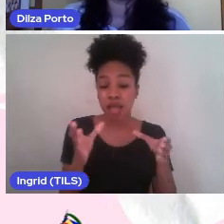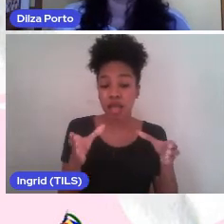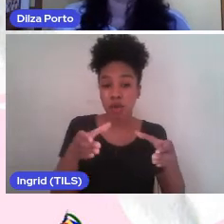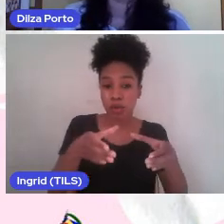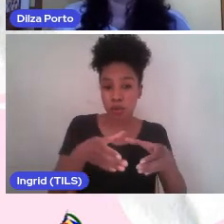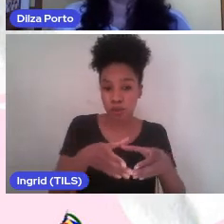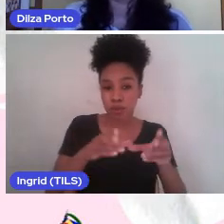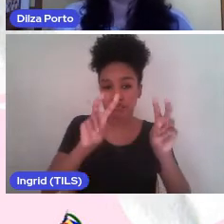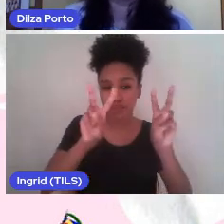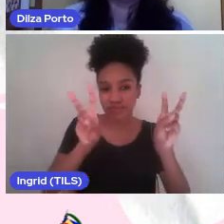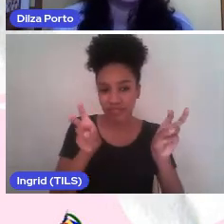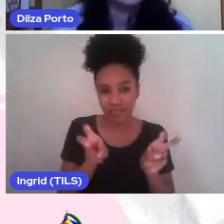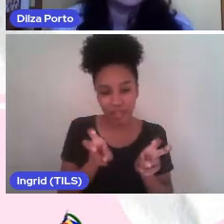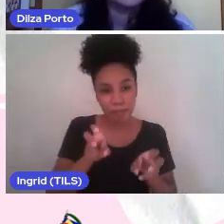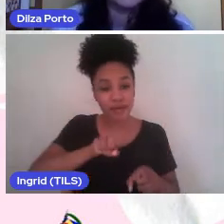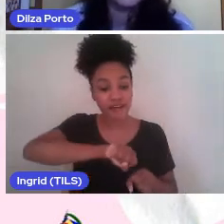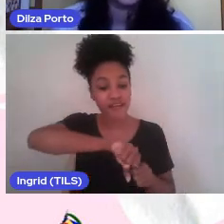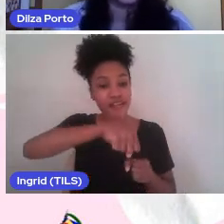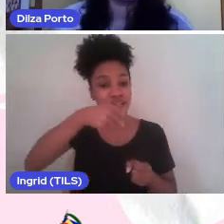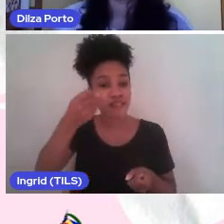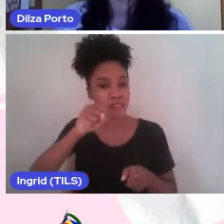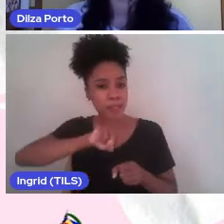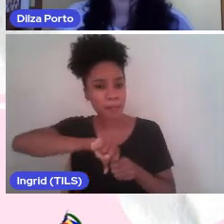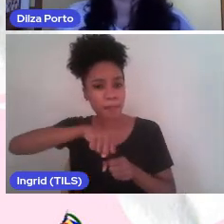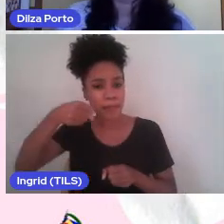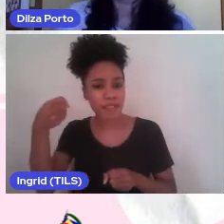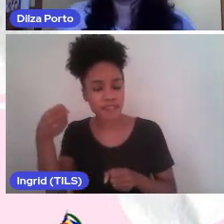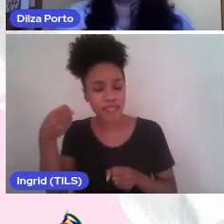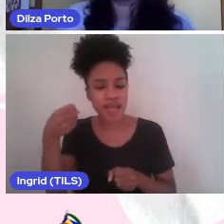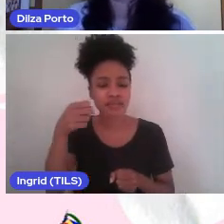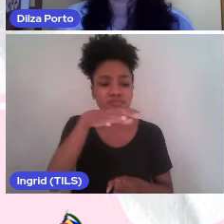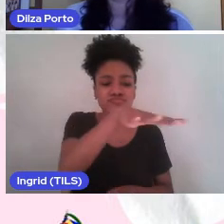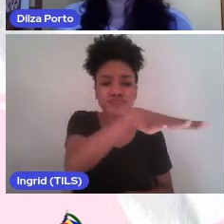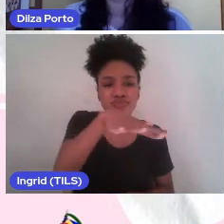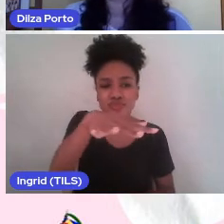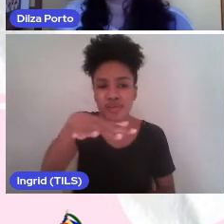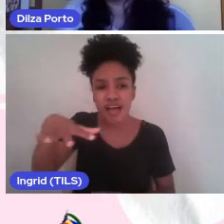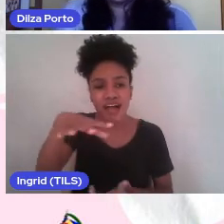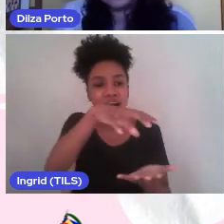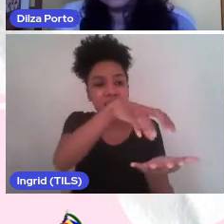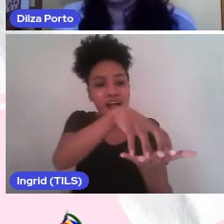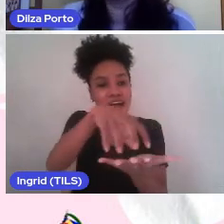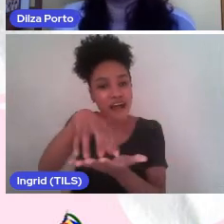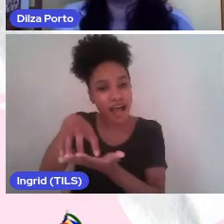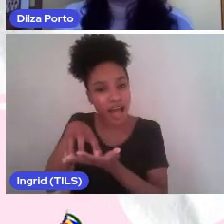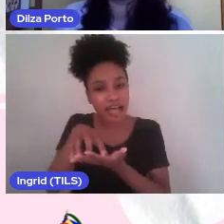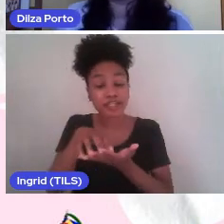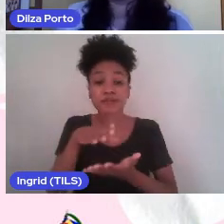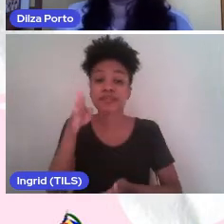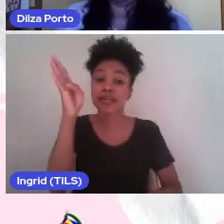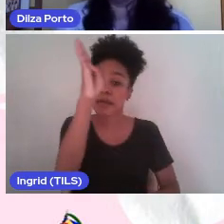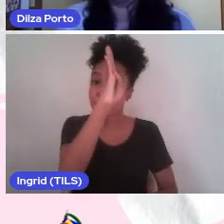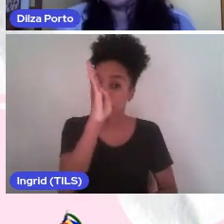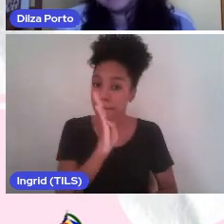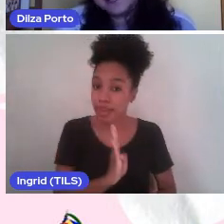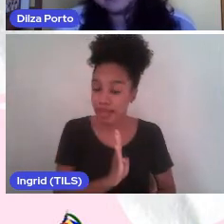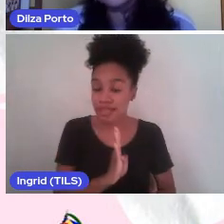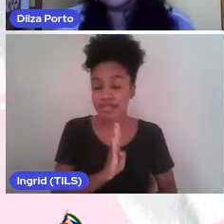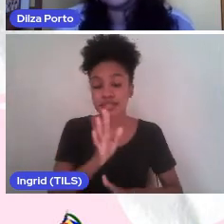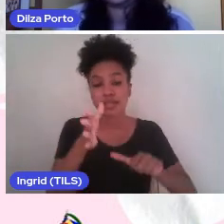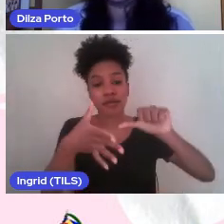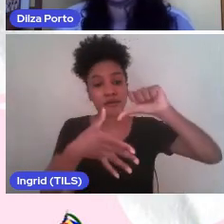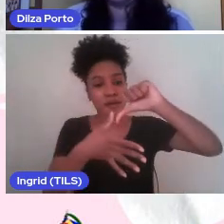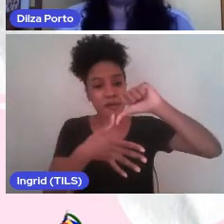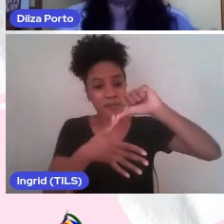núcleos temáticos, as independências e regionalidades. E aí podemos pensar o Brasil, propriamente dito, América